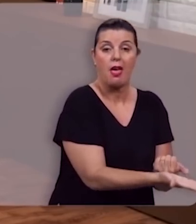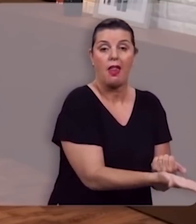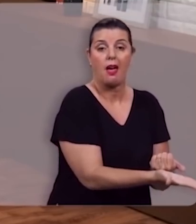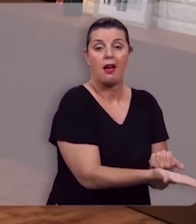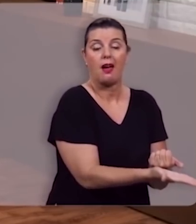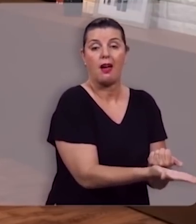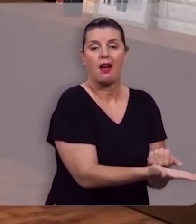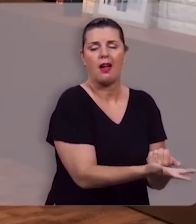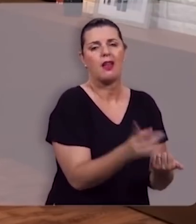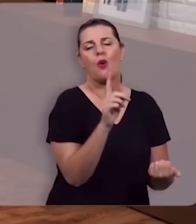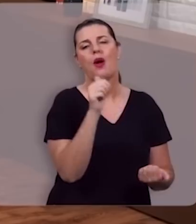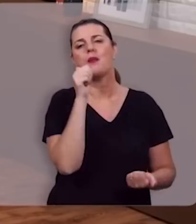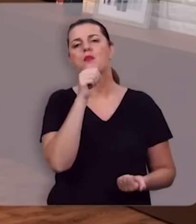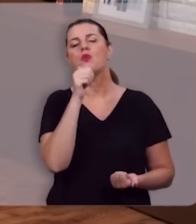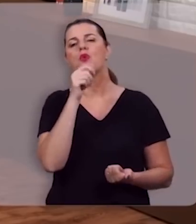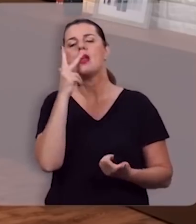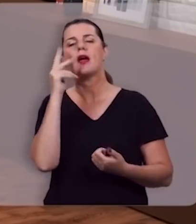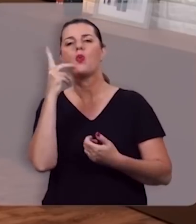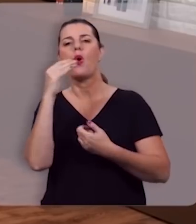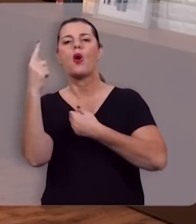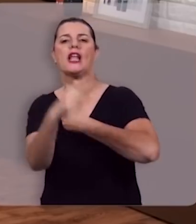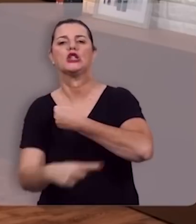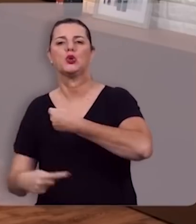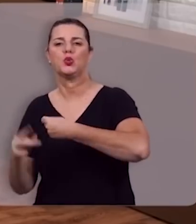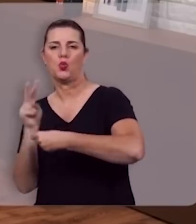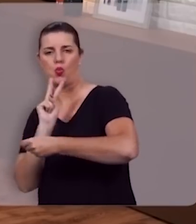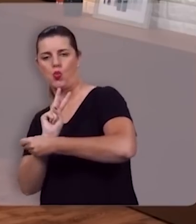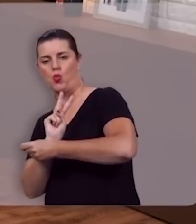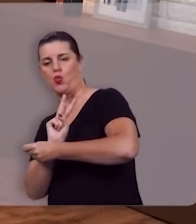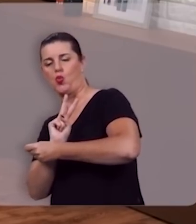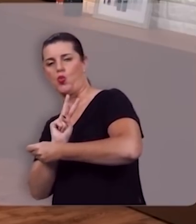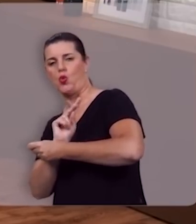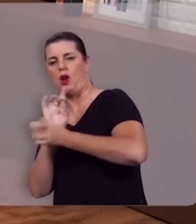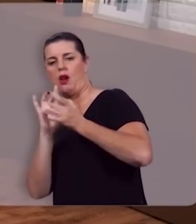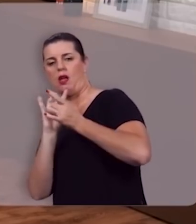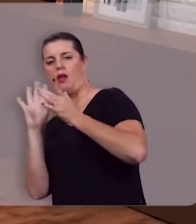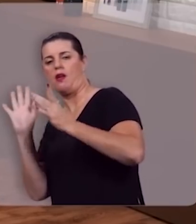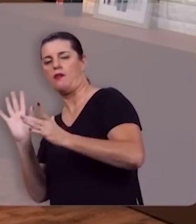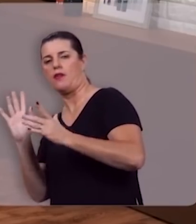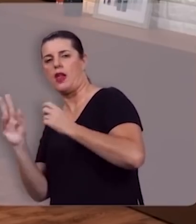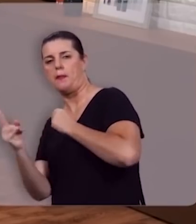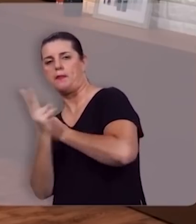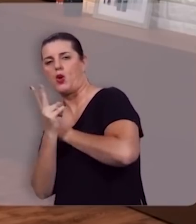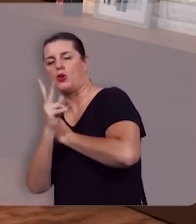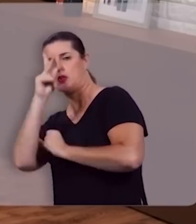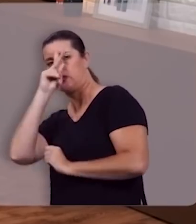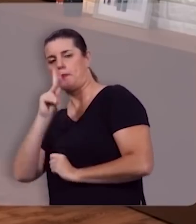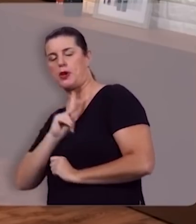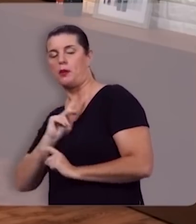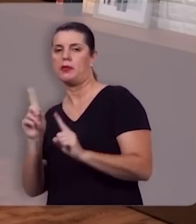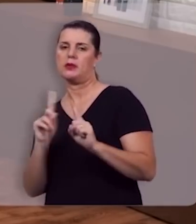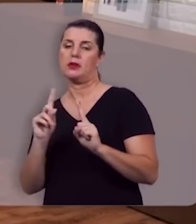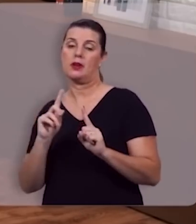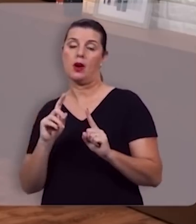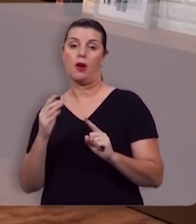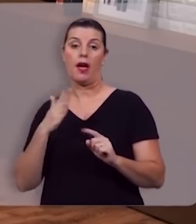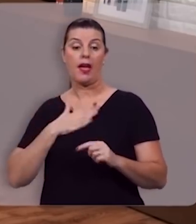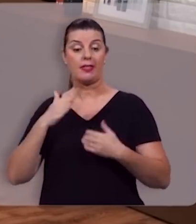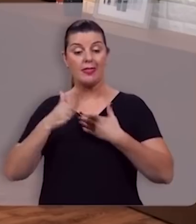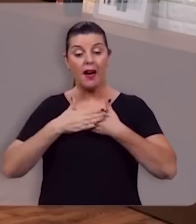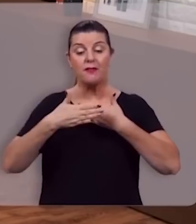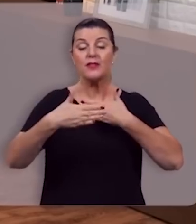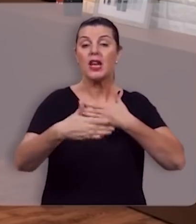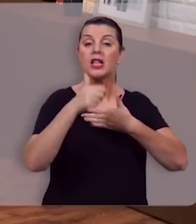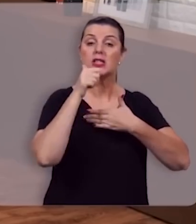não é colocar a mulher como escudo para se livrar se proteger não é colocar o peito na